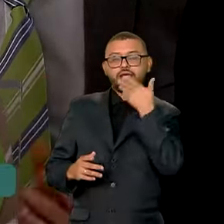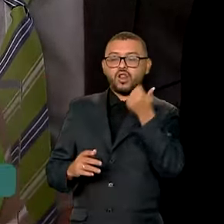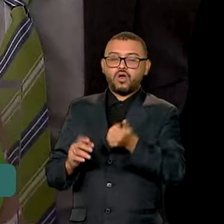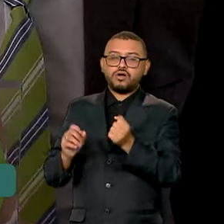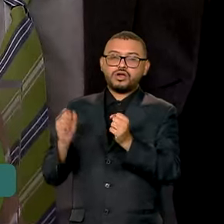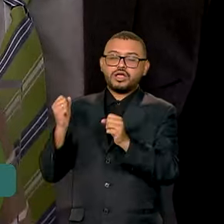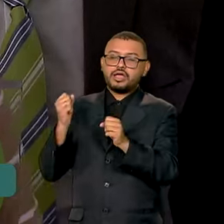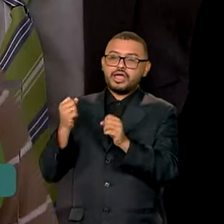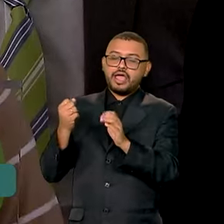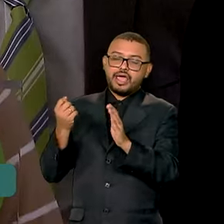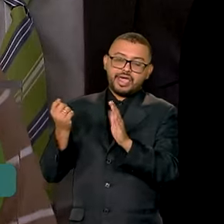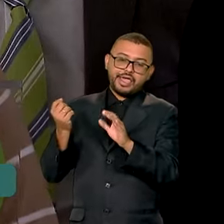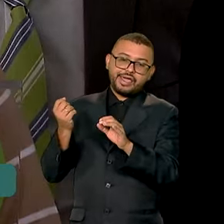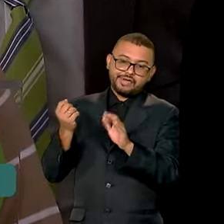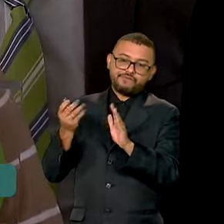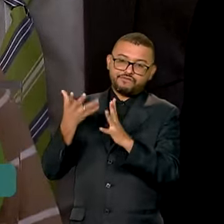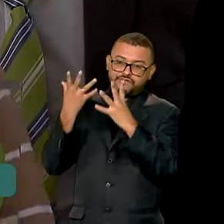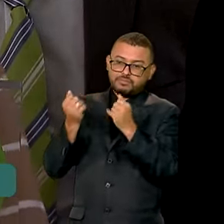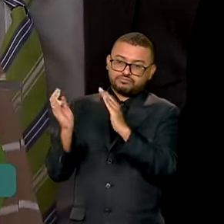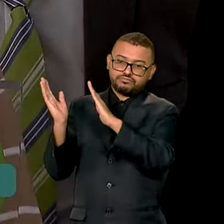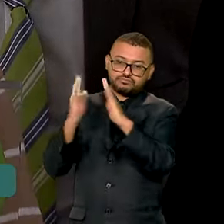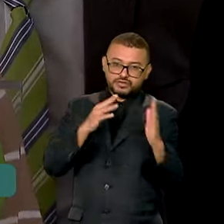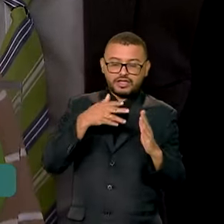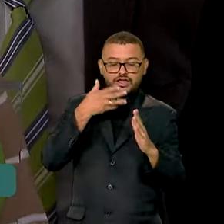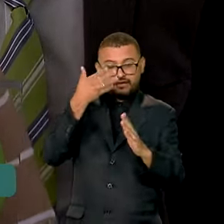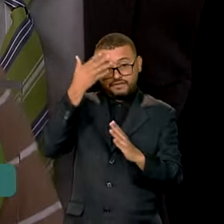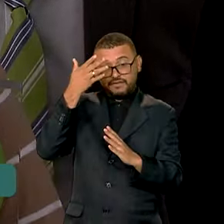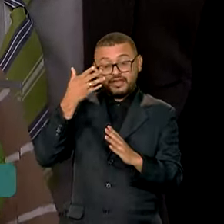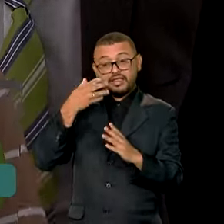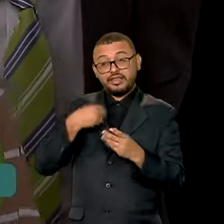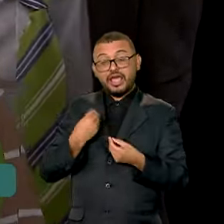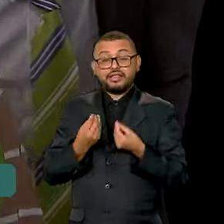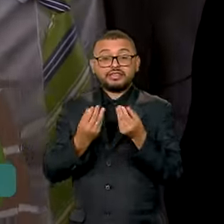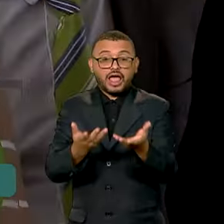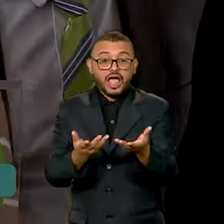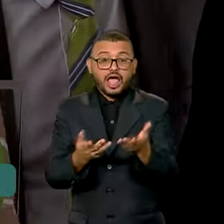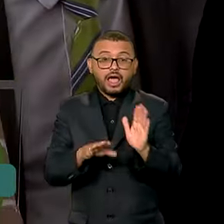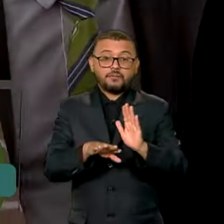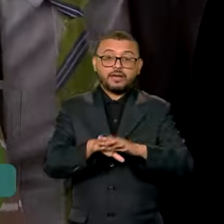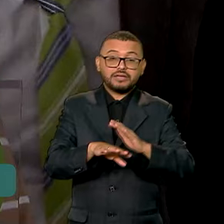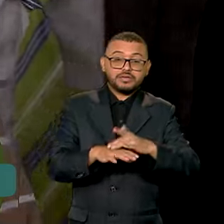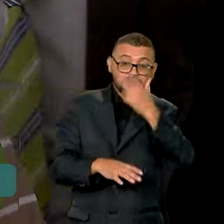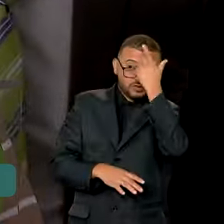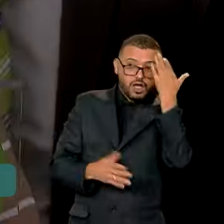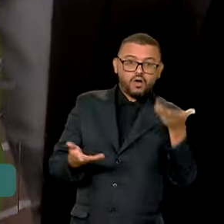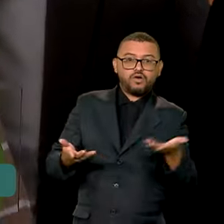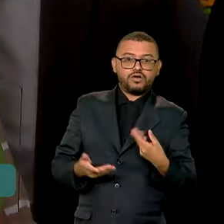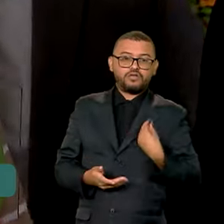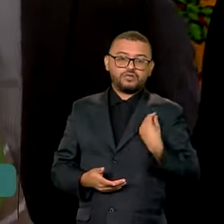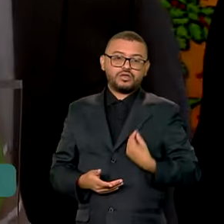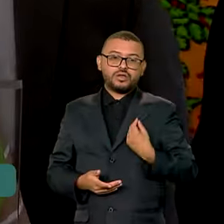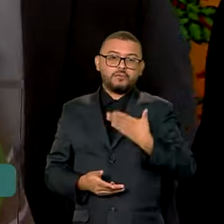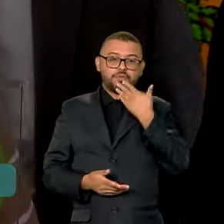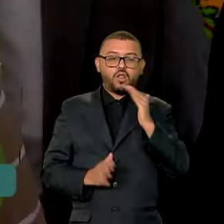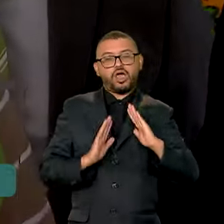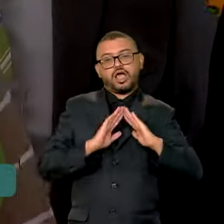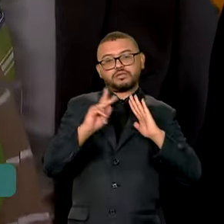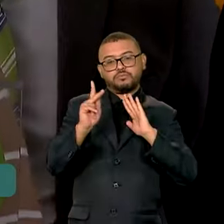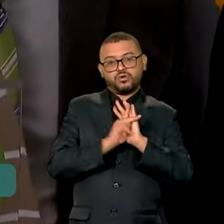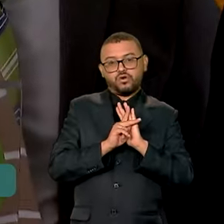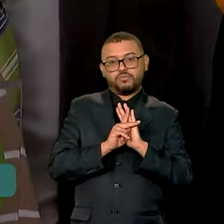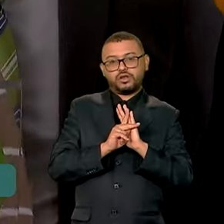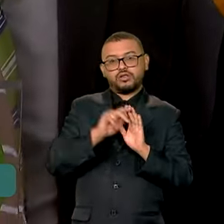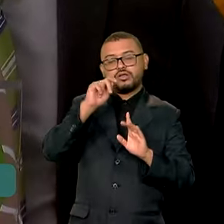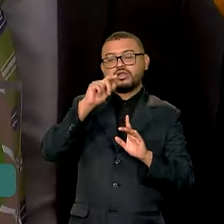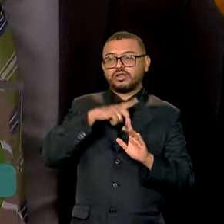pelas seguradoras e haverá destinação para que esses ocupantes atuais recebam sua casa própria a